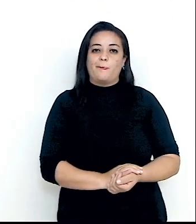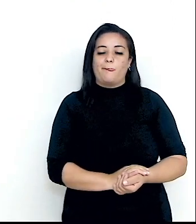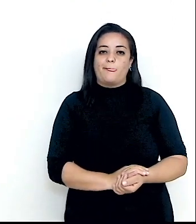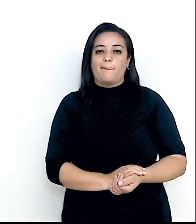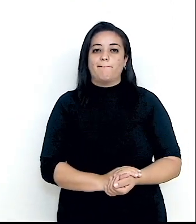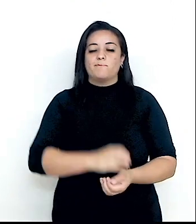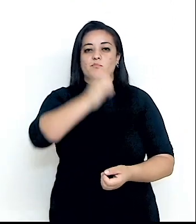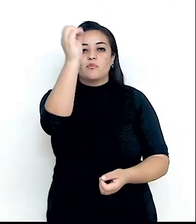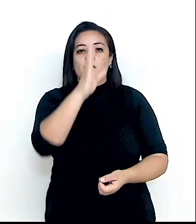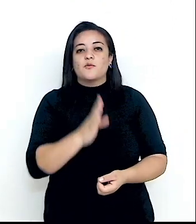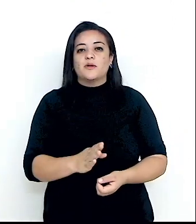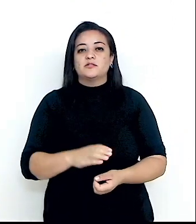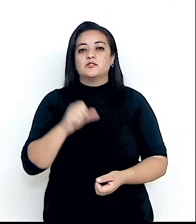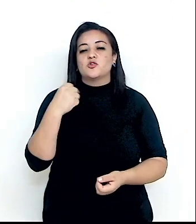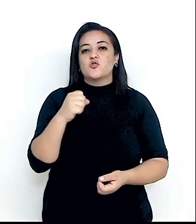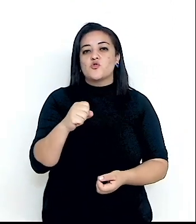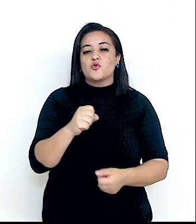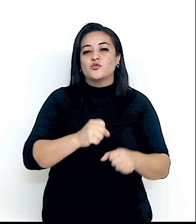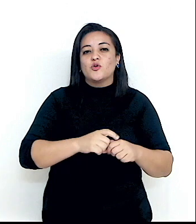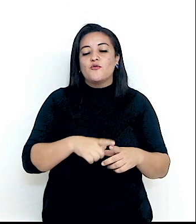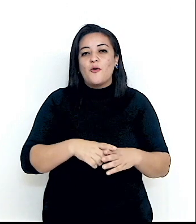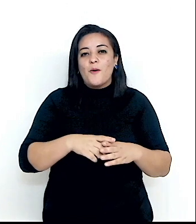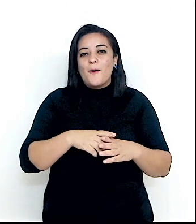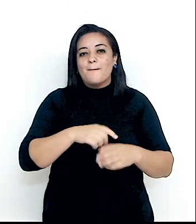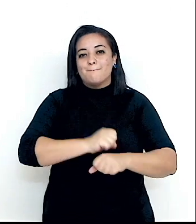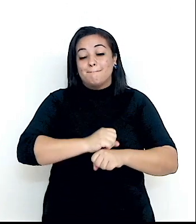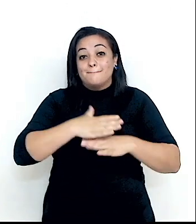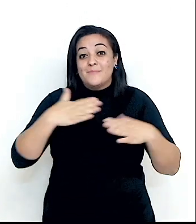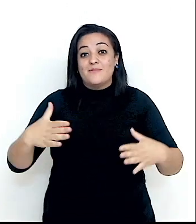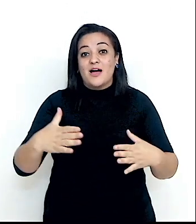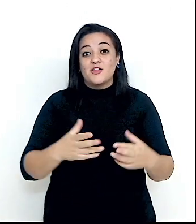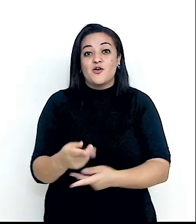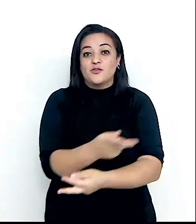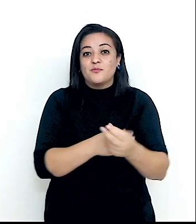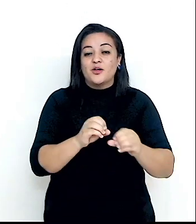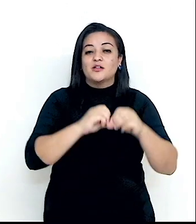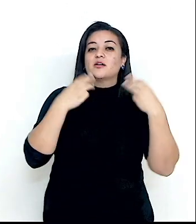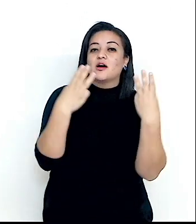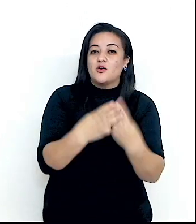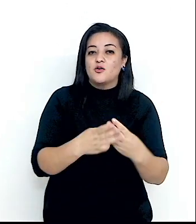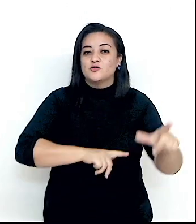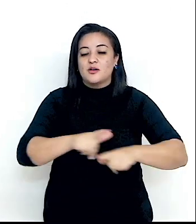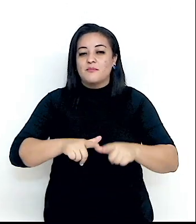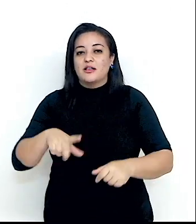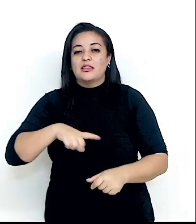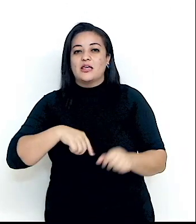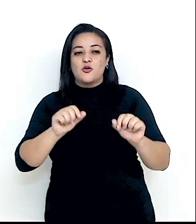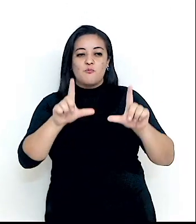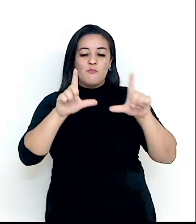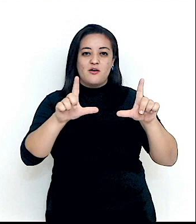O Brasil é o oitavo maior contribuinte para o orçamento regular das Nações Unidas, tem uma cota de